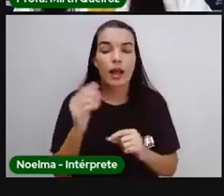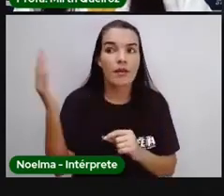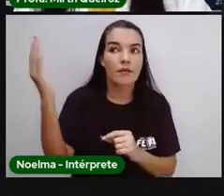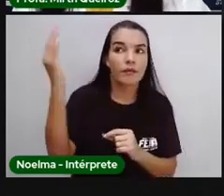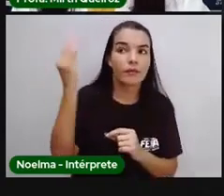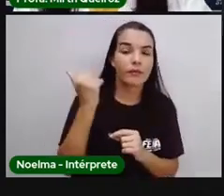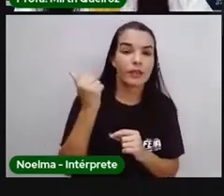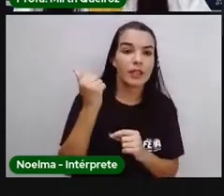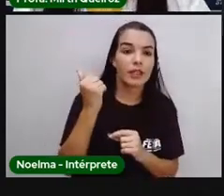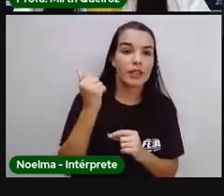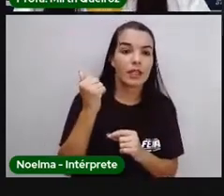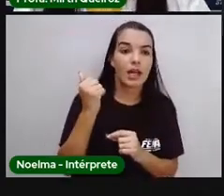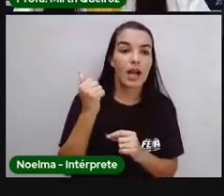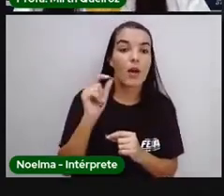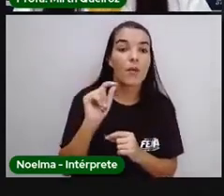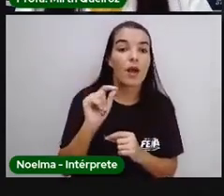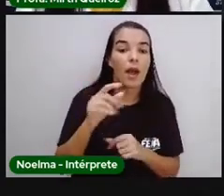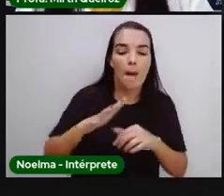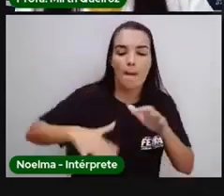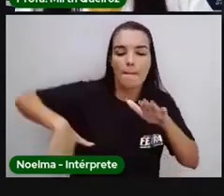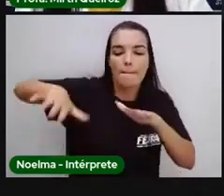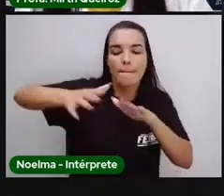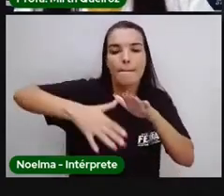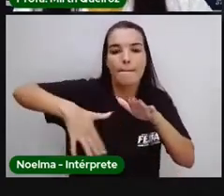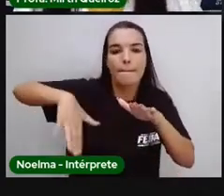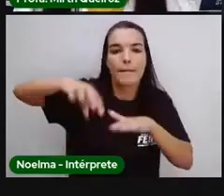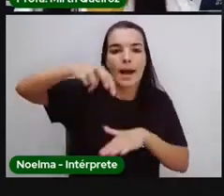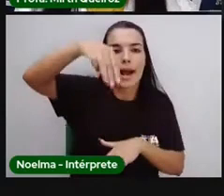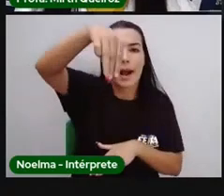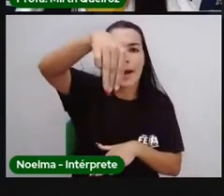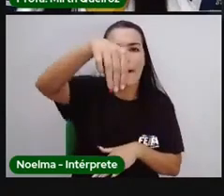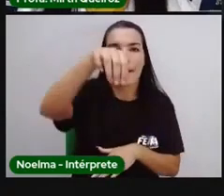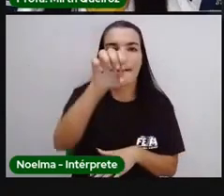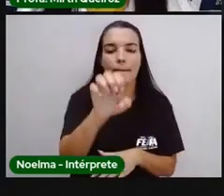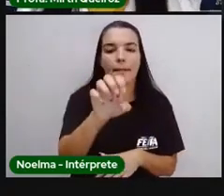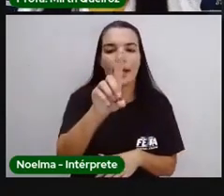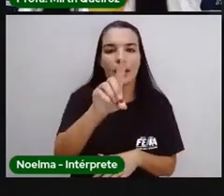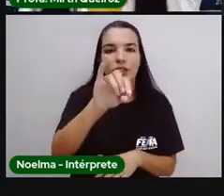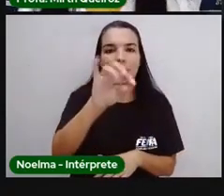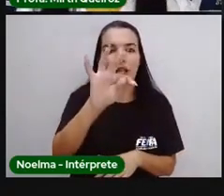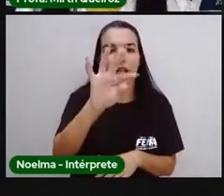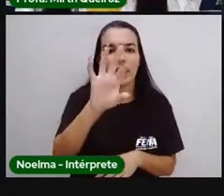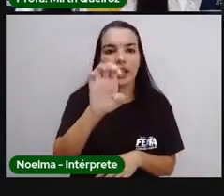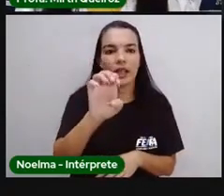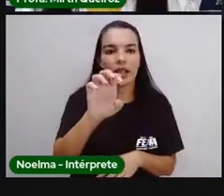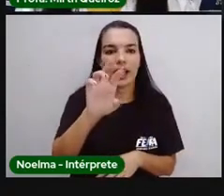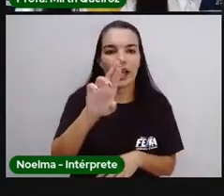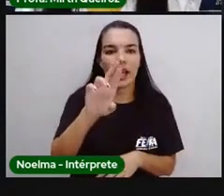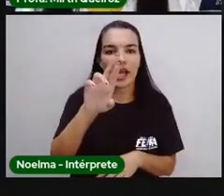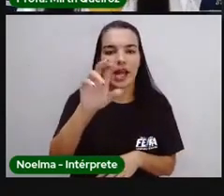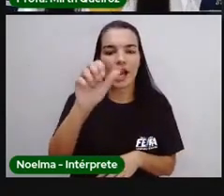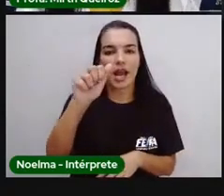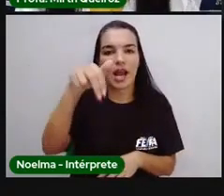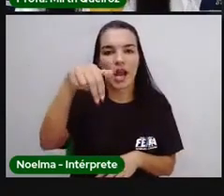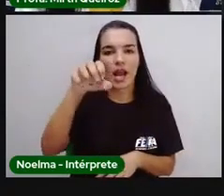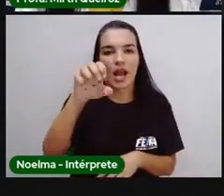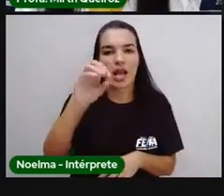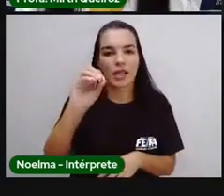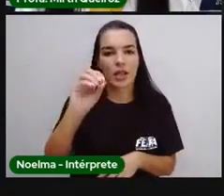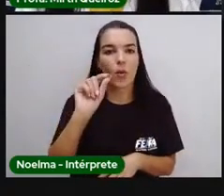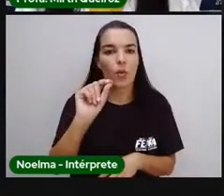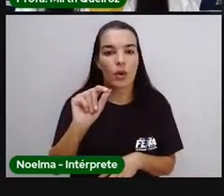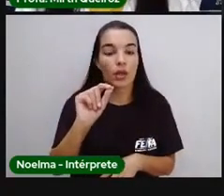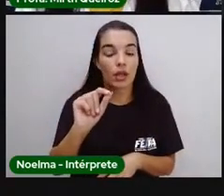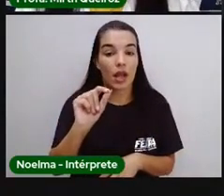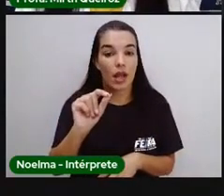era o mar Mediterrâneo. E o mar Mediterrâneo era dominado pelos italianos. E agora,